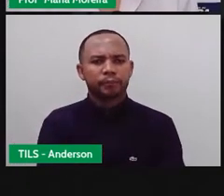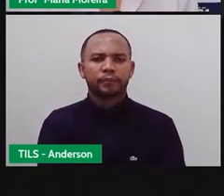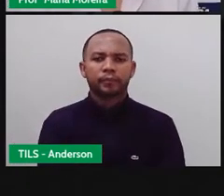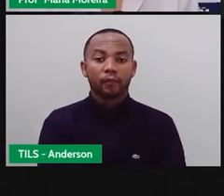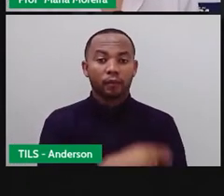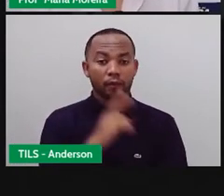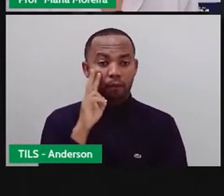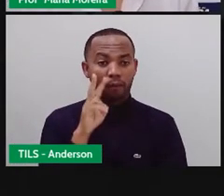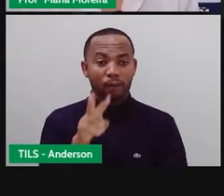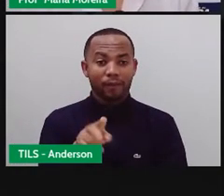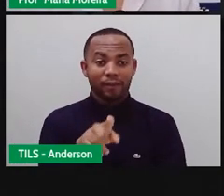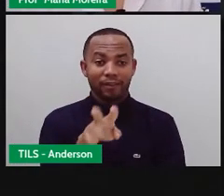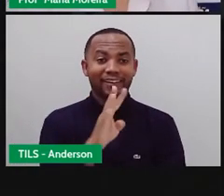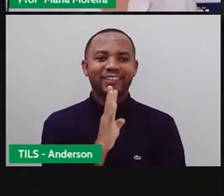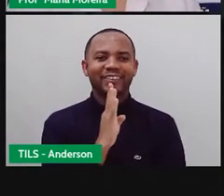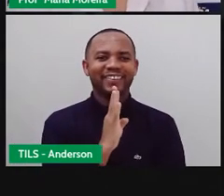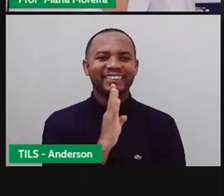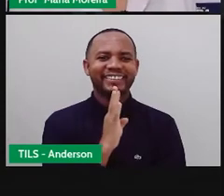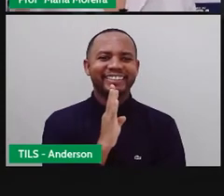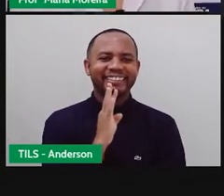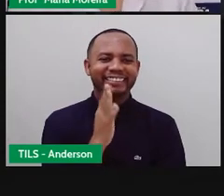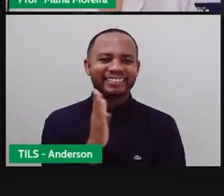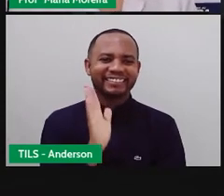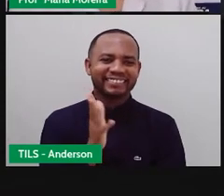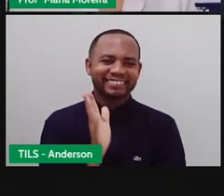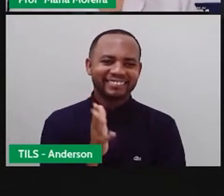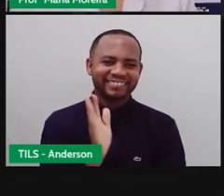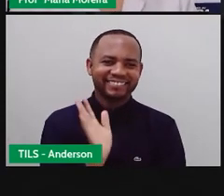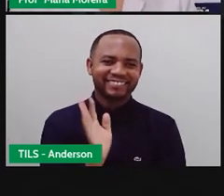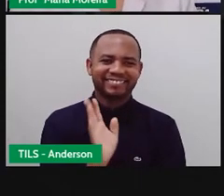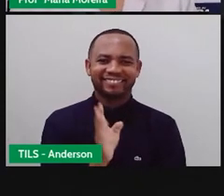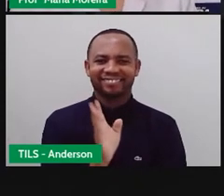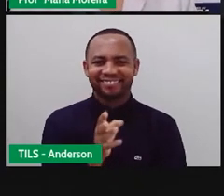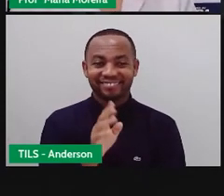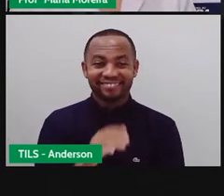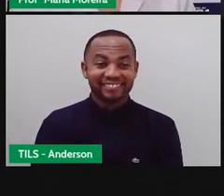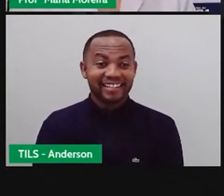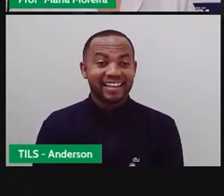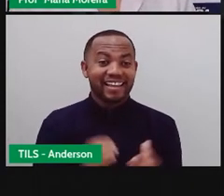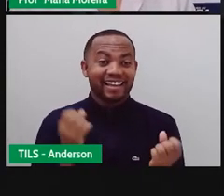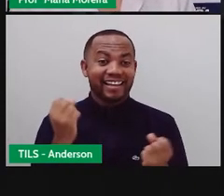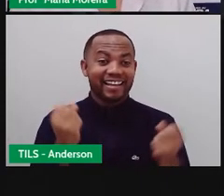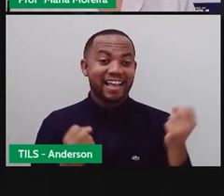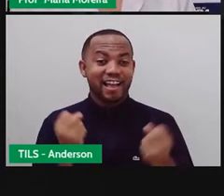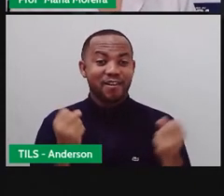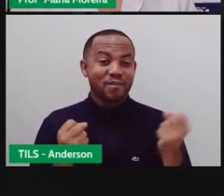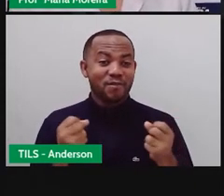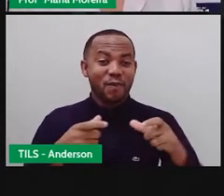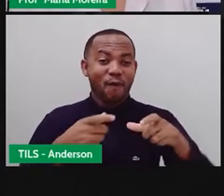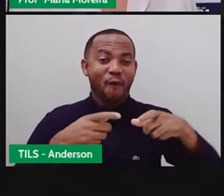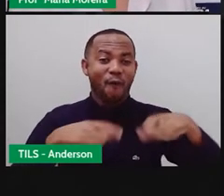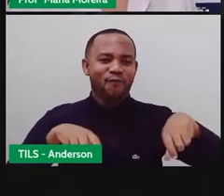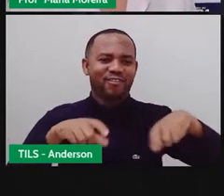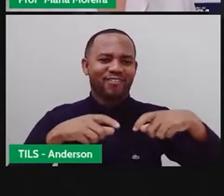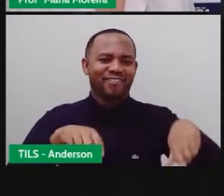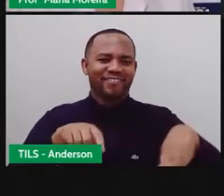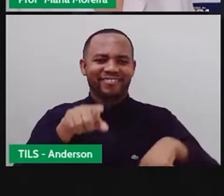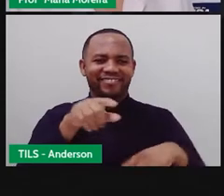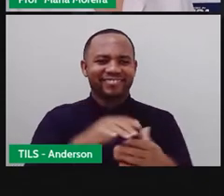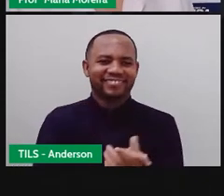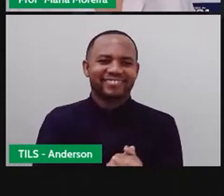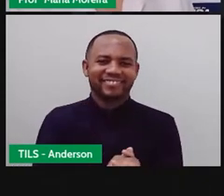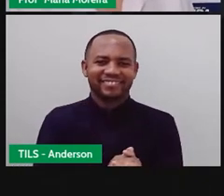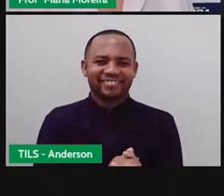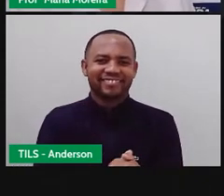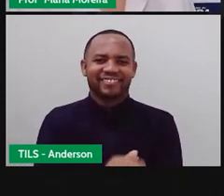Olha só, quem nunca viu esse danado aí? O carro do ovo, não isso? E geralmente no carro do